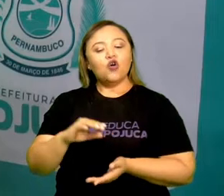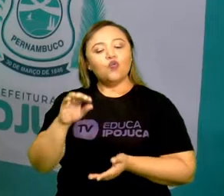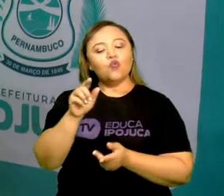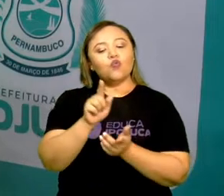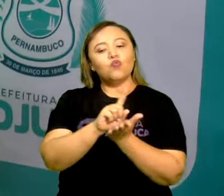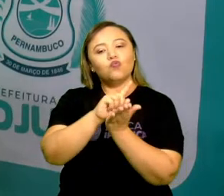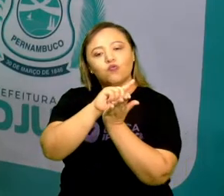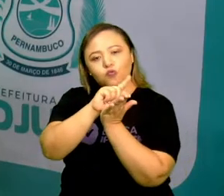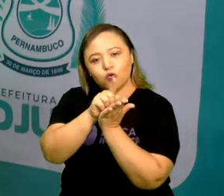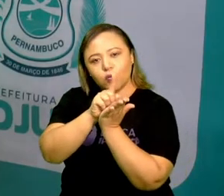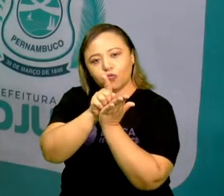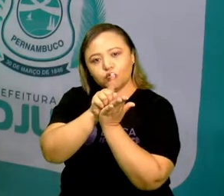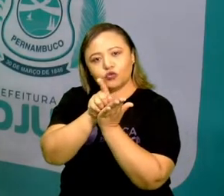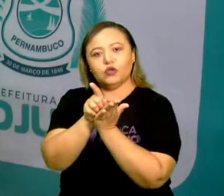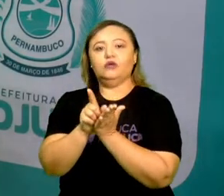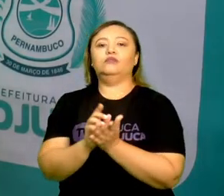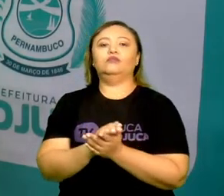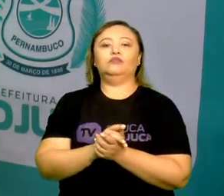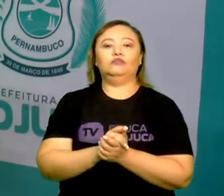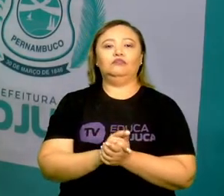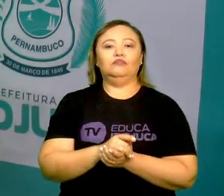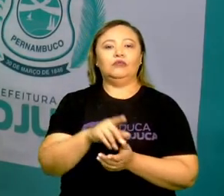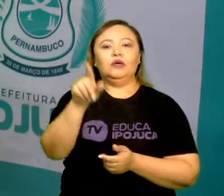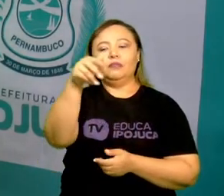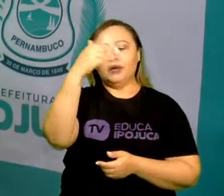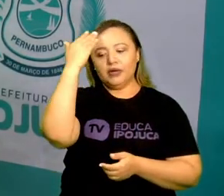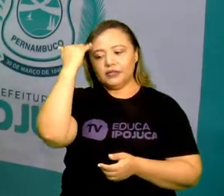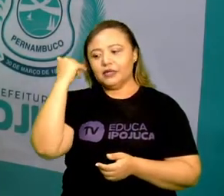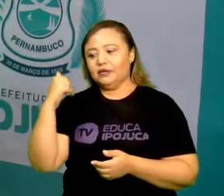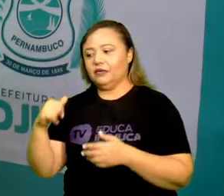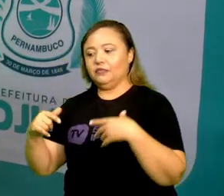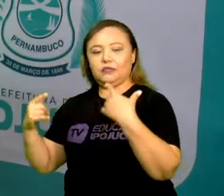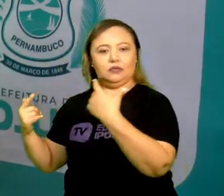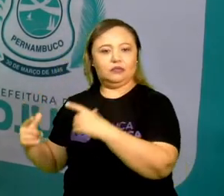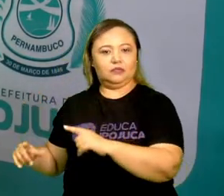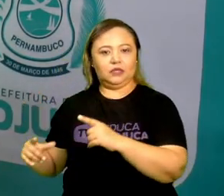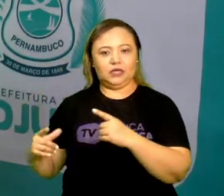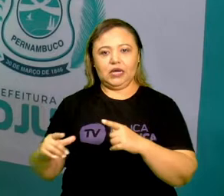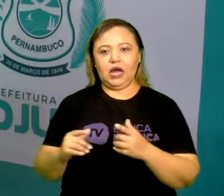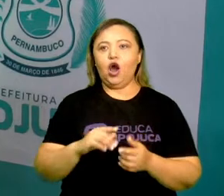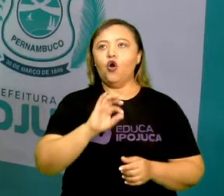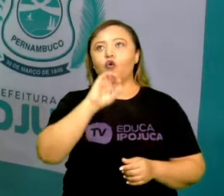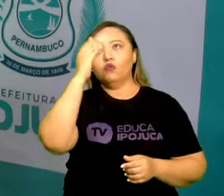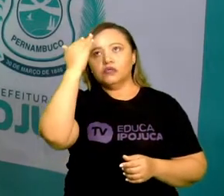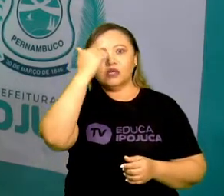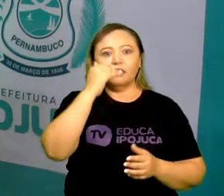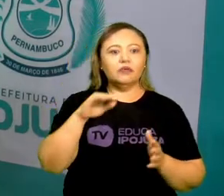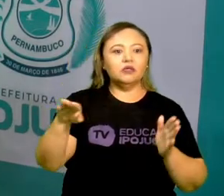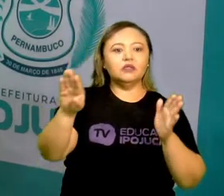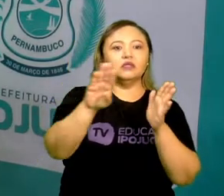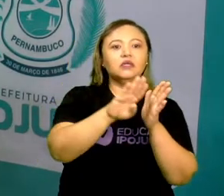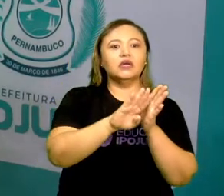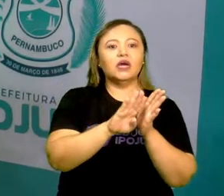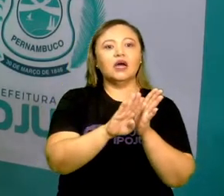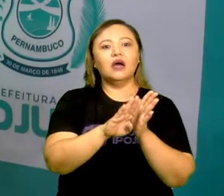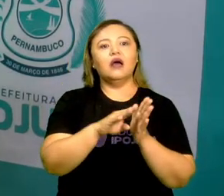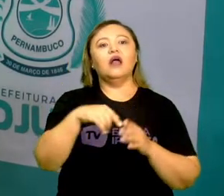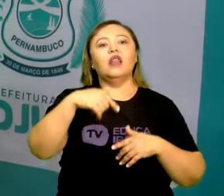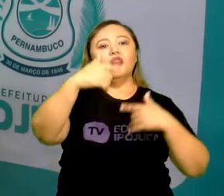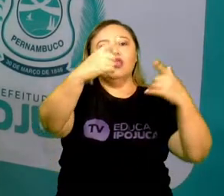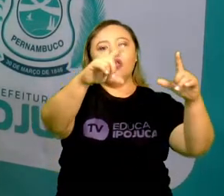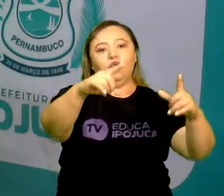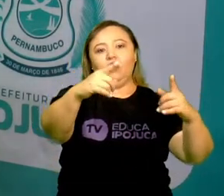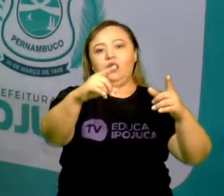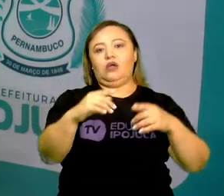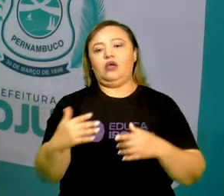cruzeiro, de navio. Eles usam também a bússola. E ela também serve para a orientação, a localização.